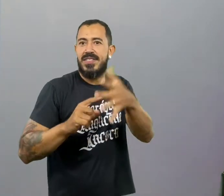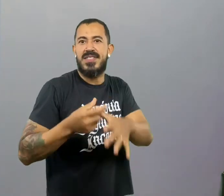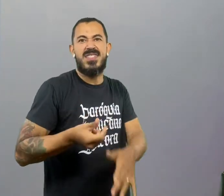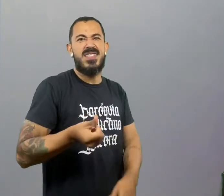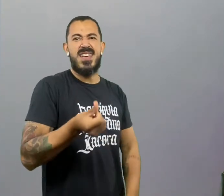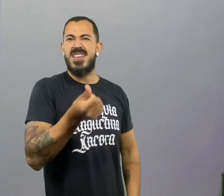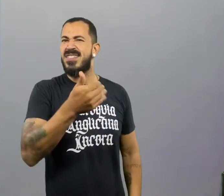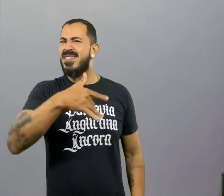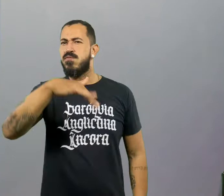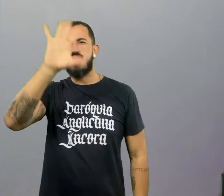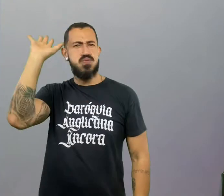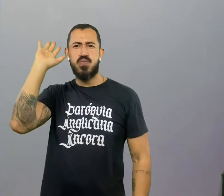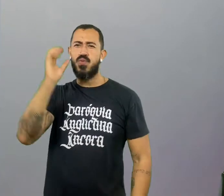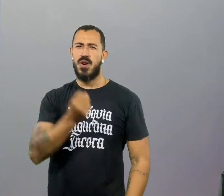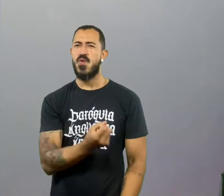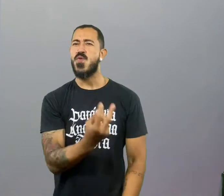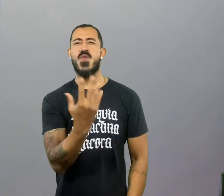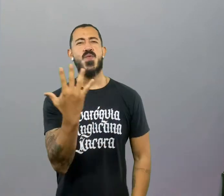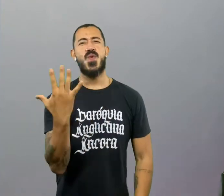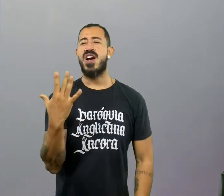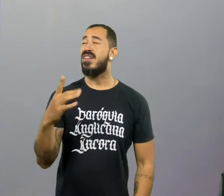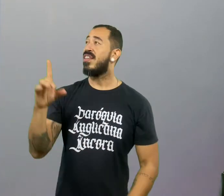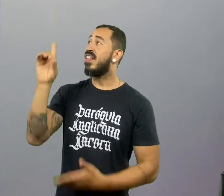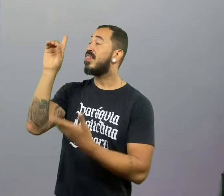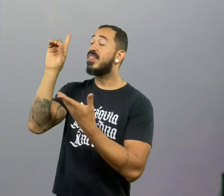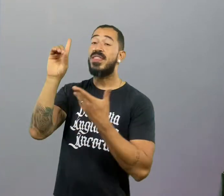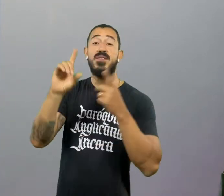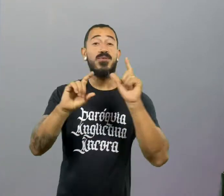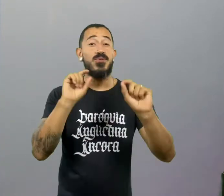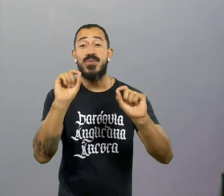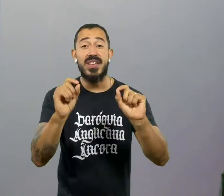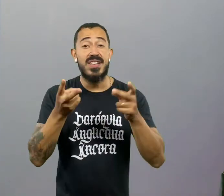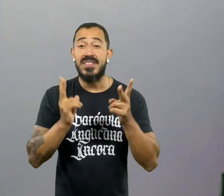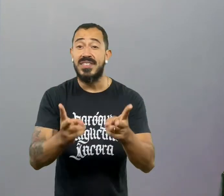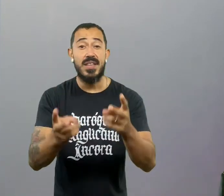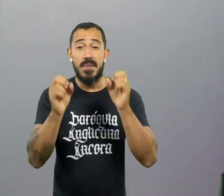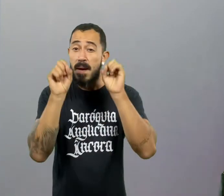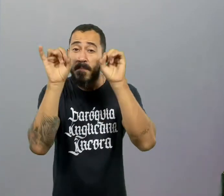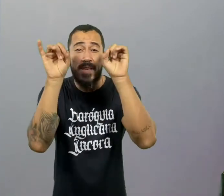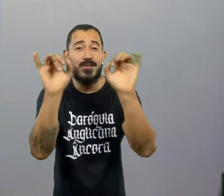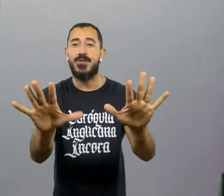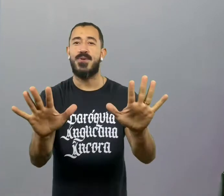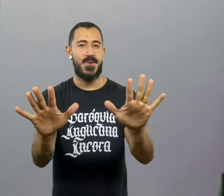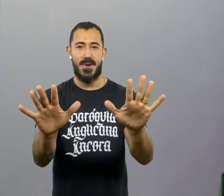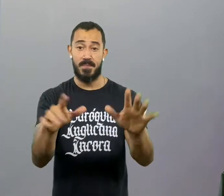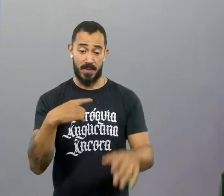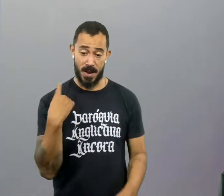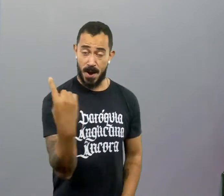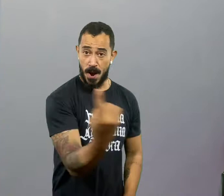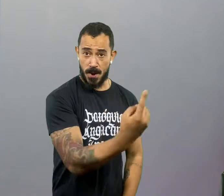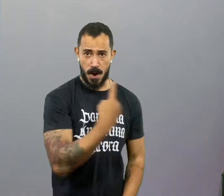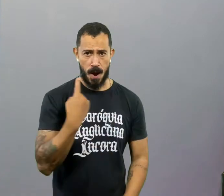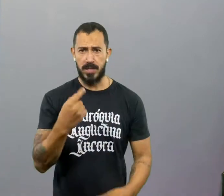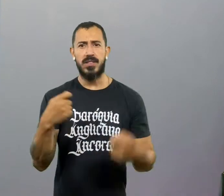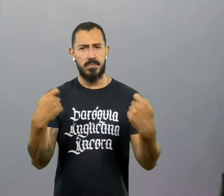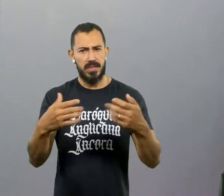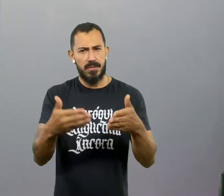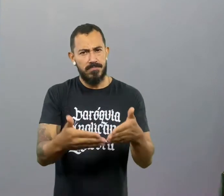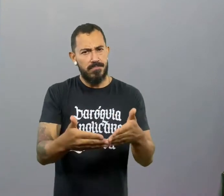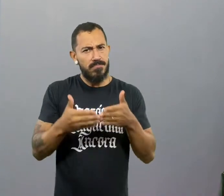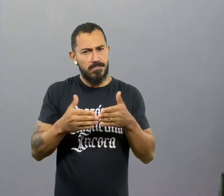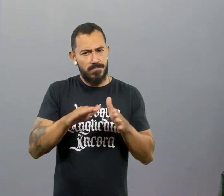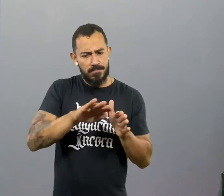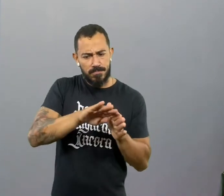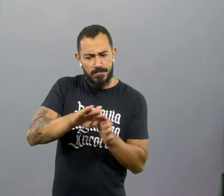dias mais sombrios da nossa história. Porque o Senhor é um Deus abençoador. Então, é preciso que você separe um momento,